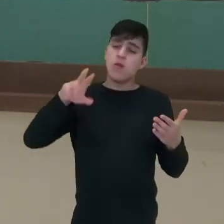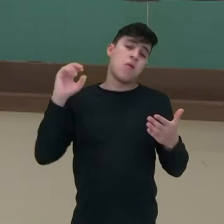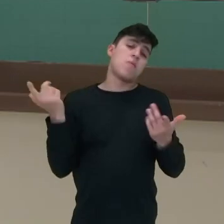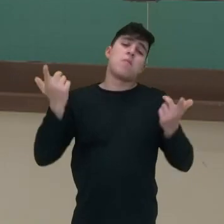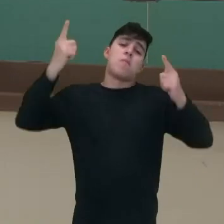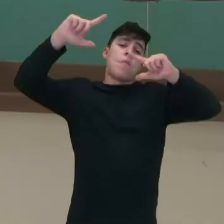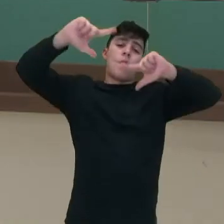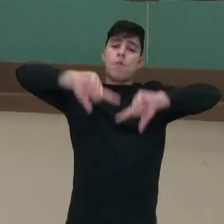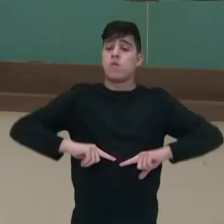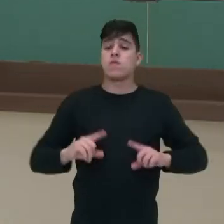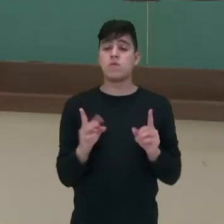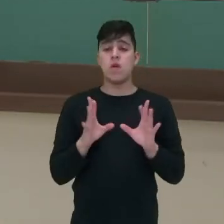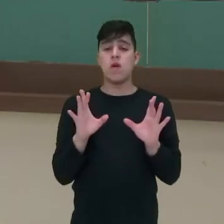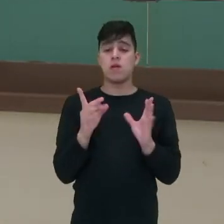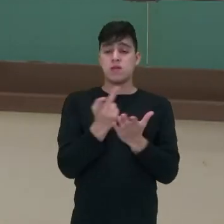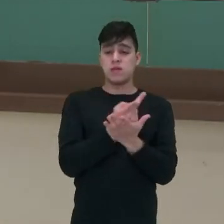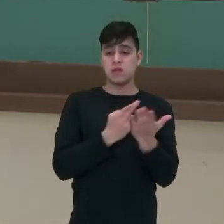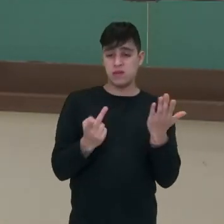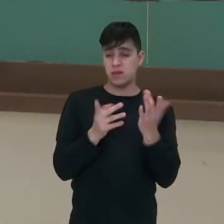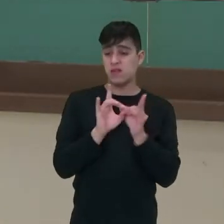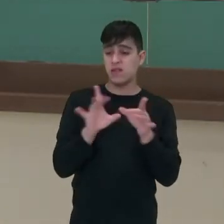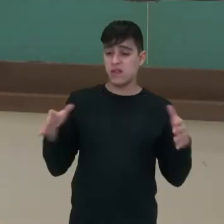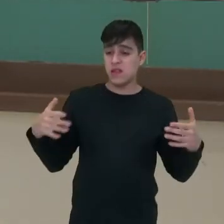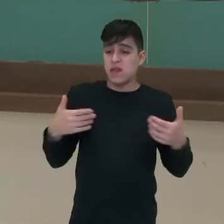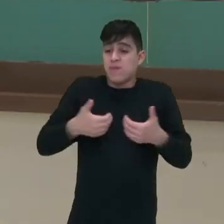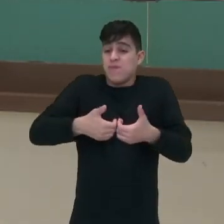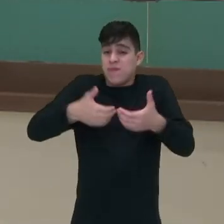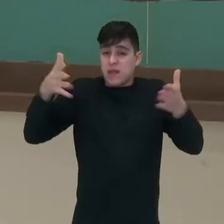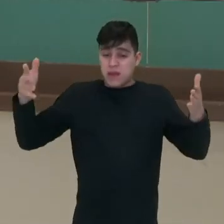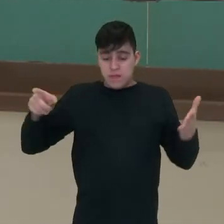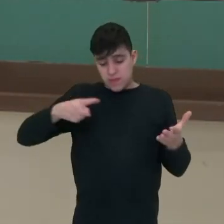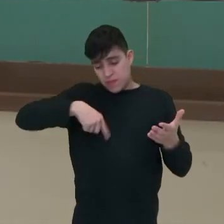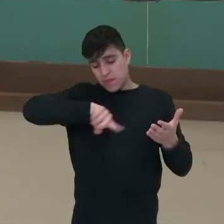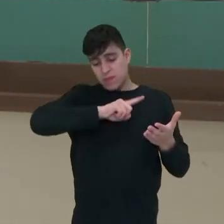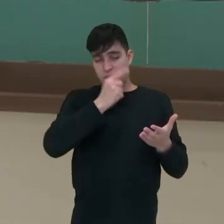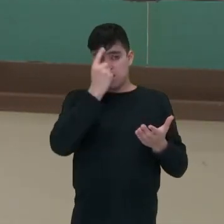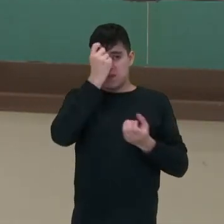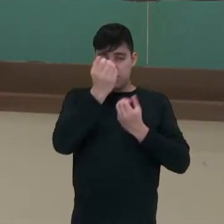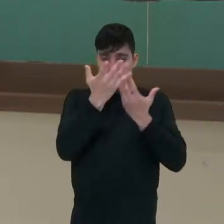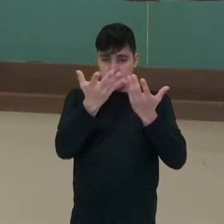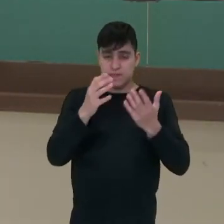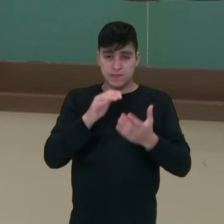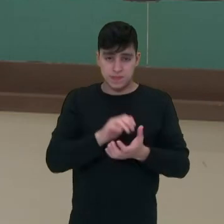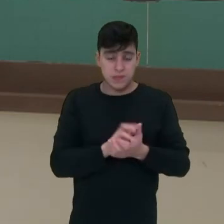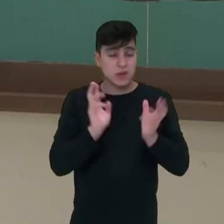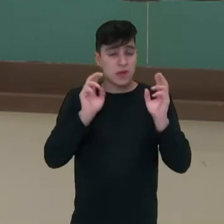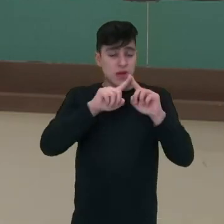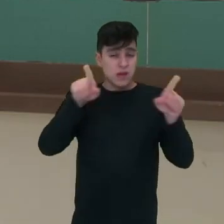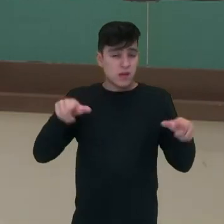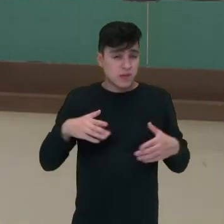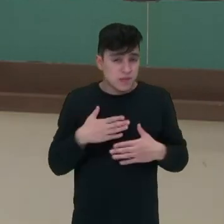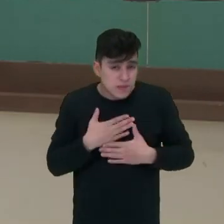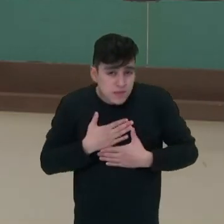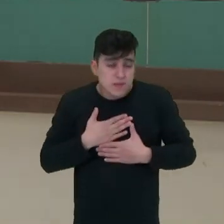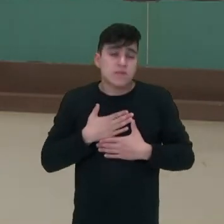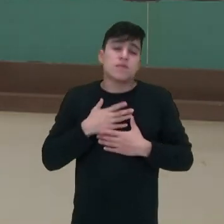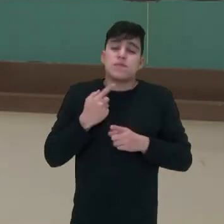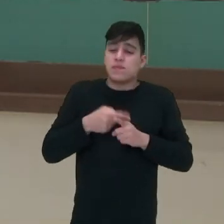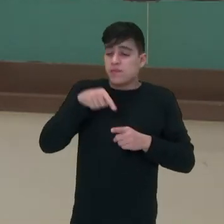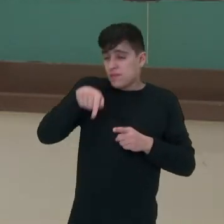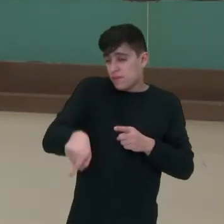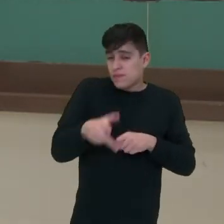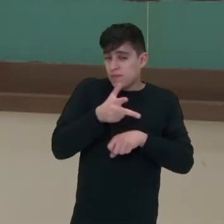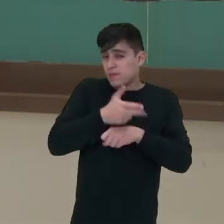pode também não ter legenda. Então, ela é mais livre, mais aberta para o artista criar, tá bom? Espero que vocês tenham gostado, porque